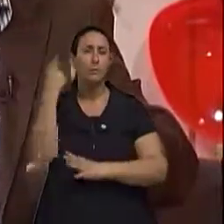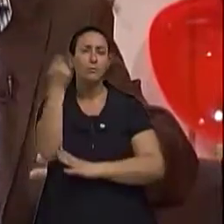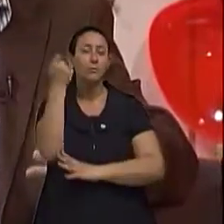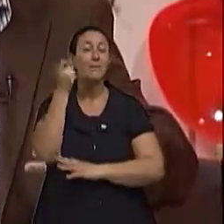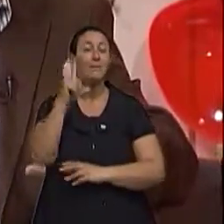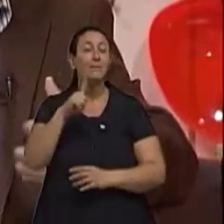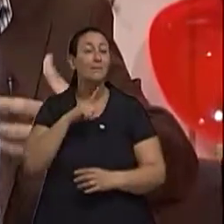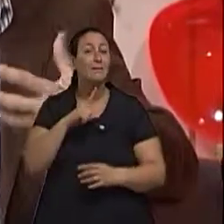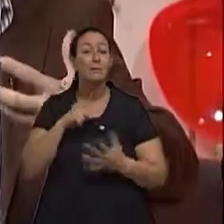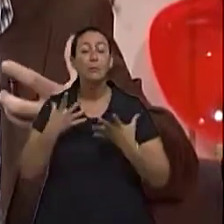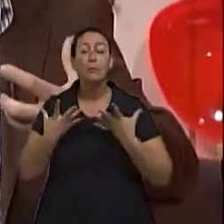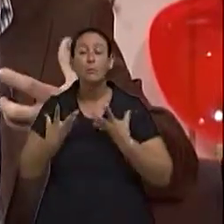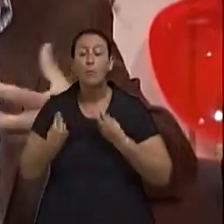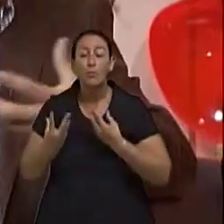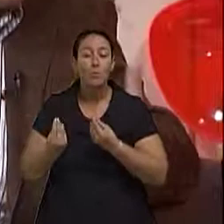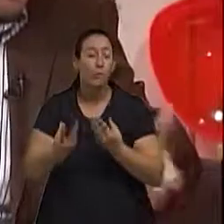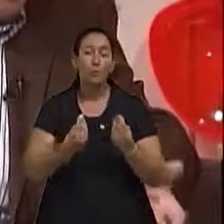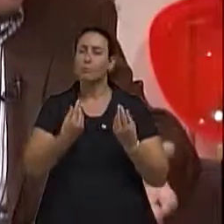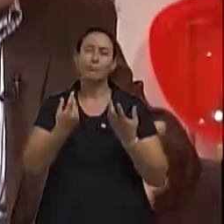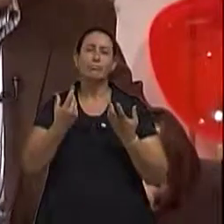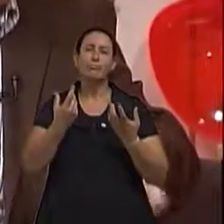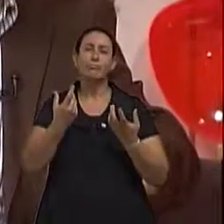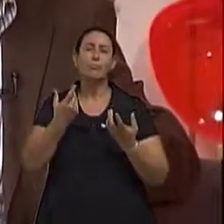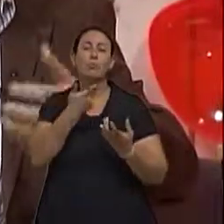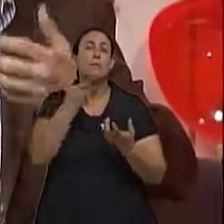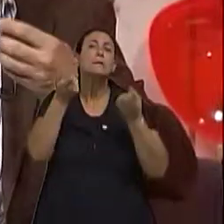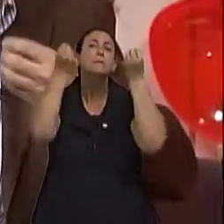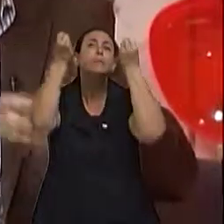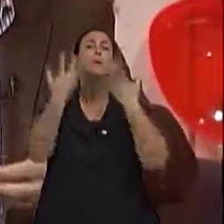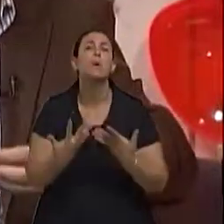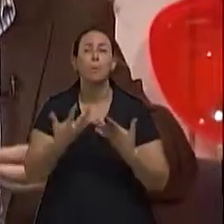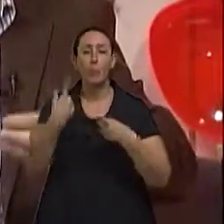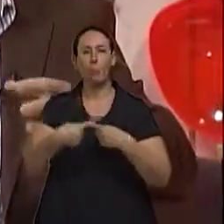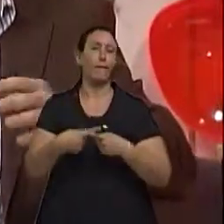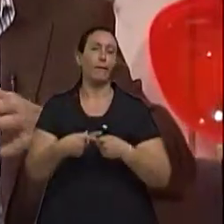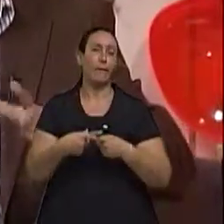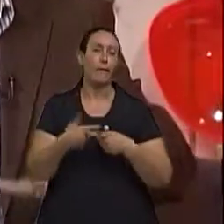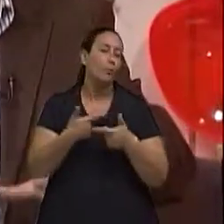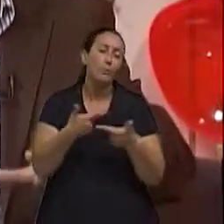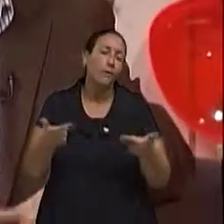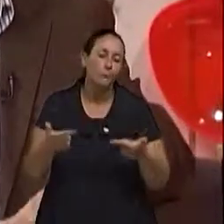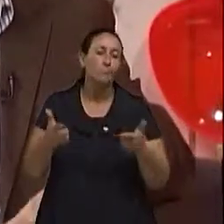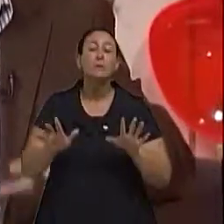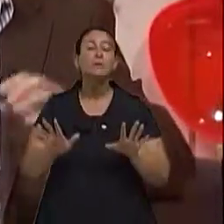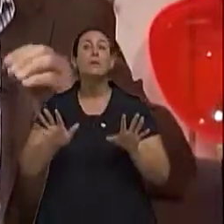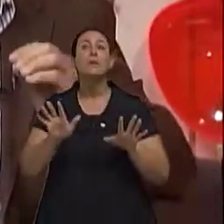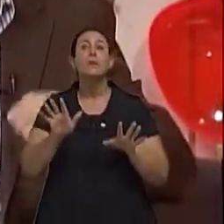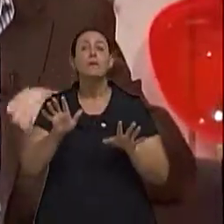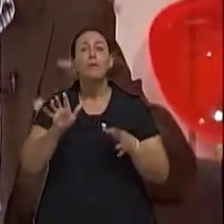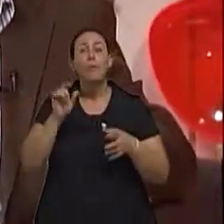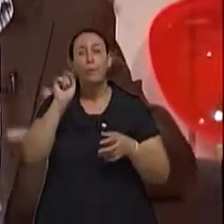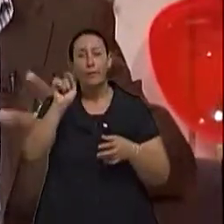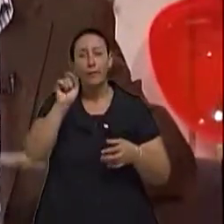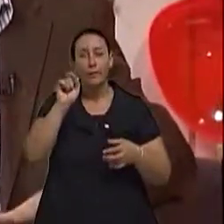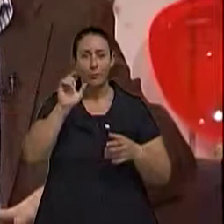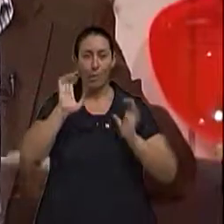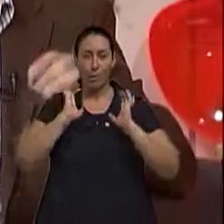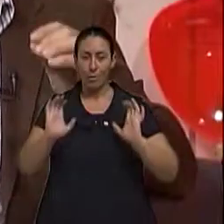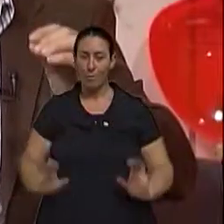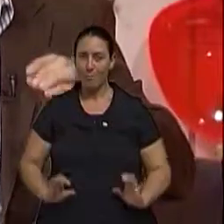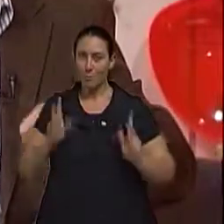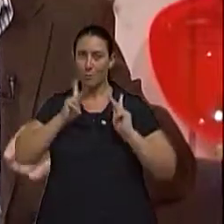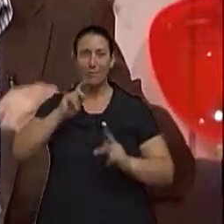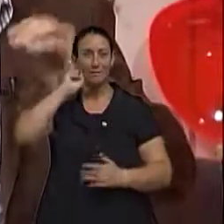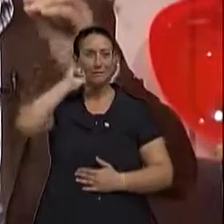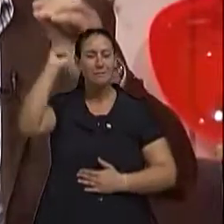mais isso acontece. E não existe uma única explicação. O que se sabe de antemão é que o comportamento de suicida